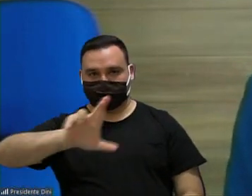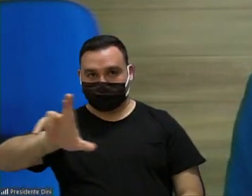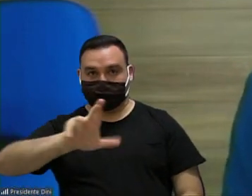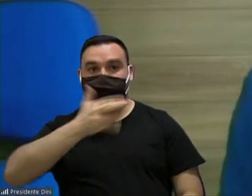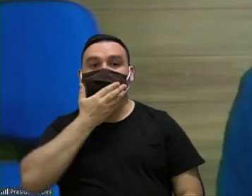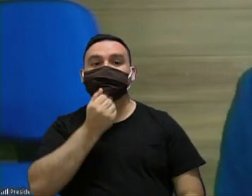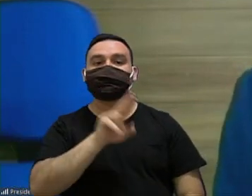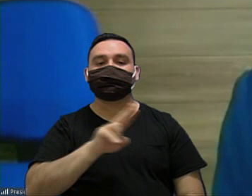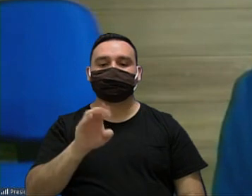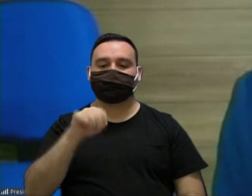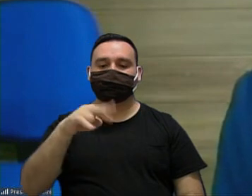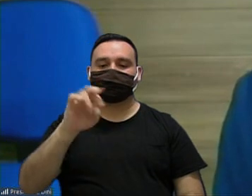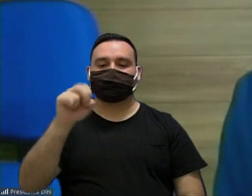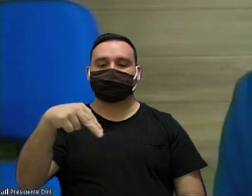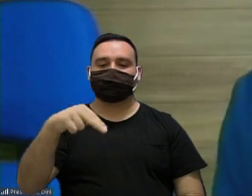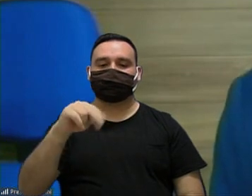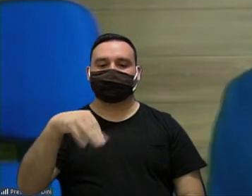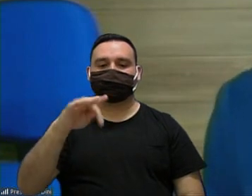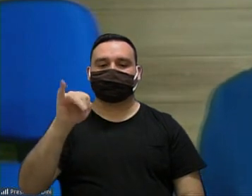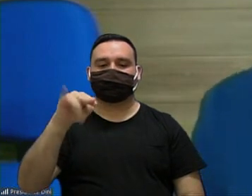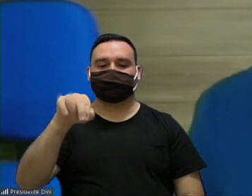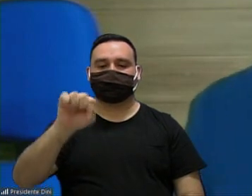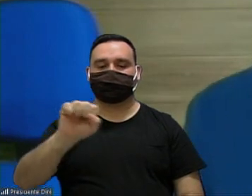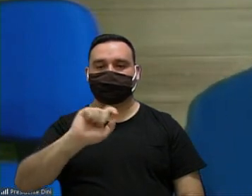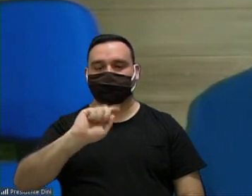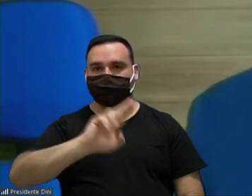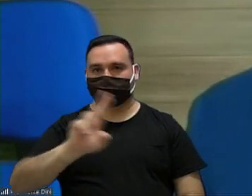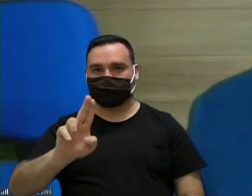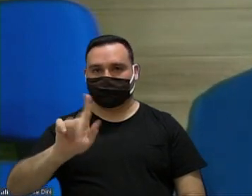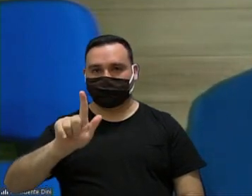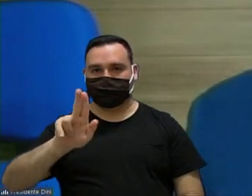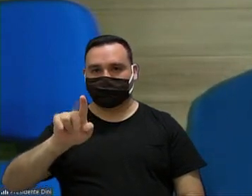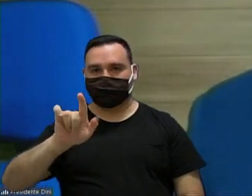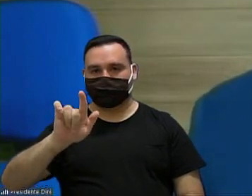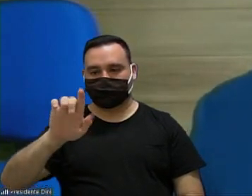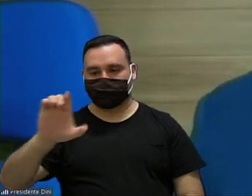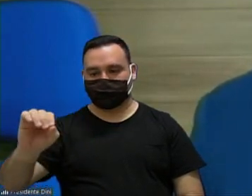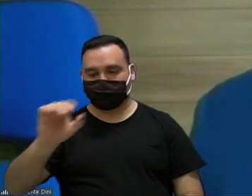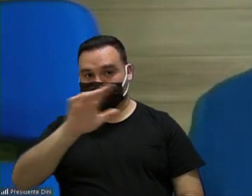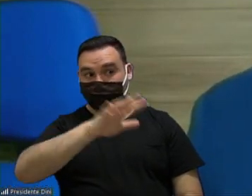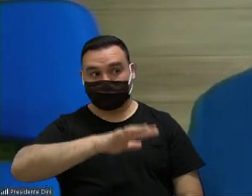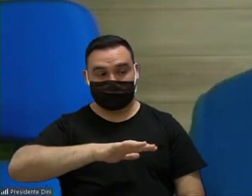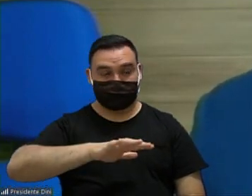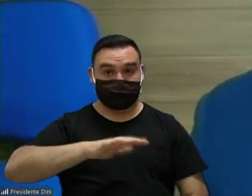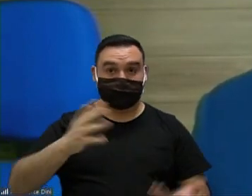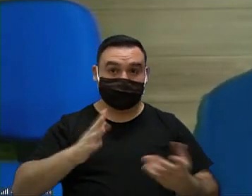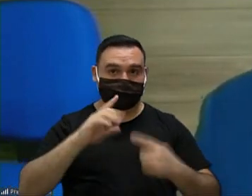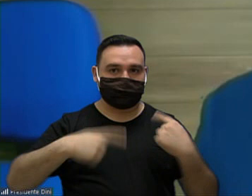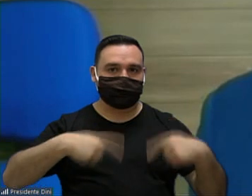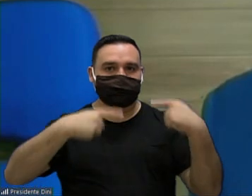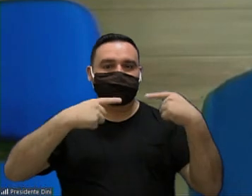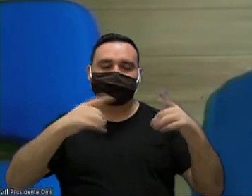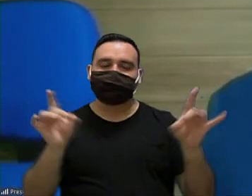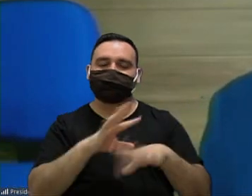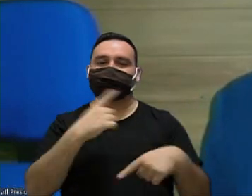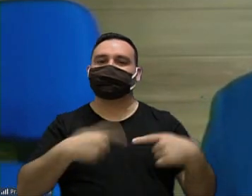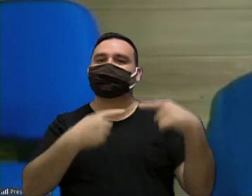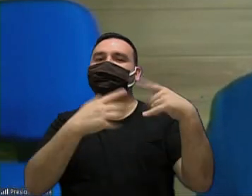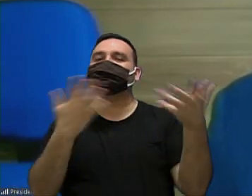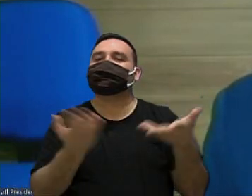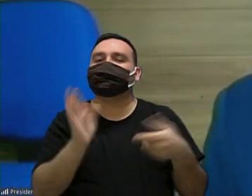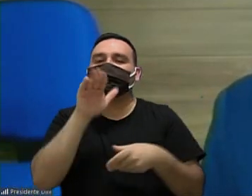Emerson Martins o Gego em discussão encerrada a votação nós